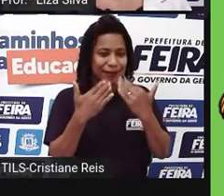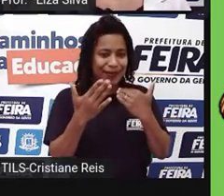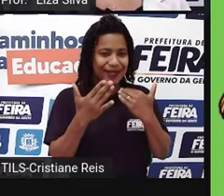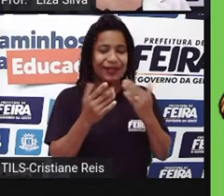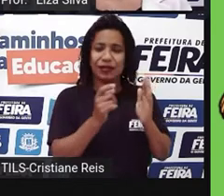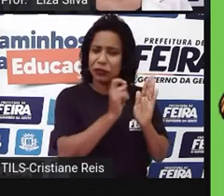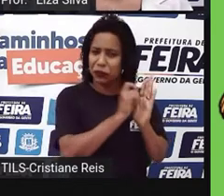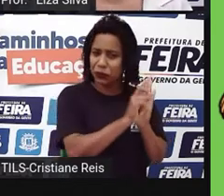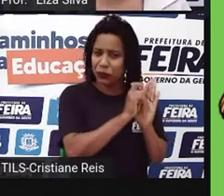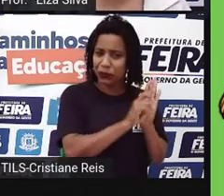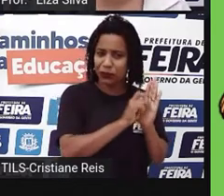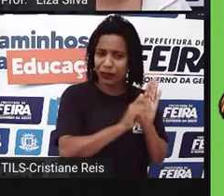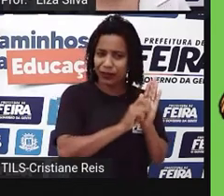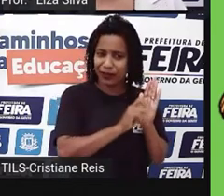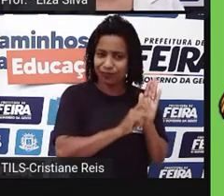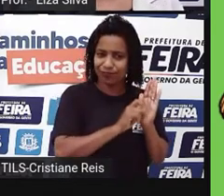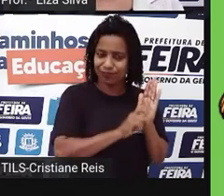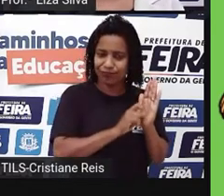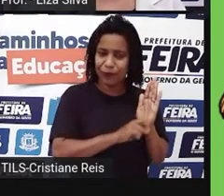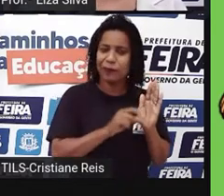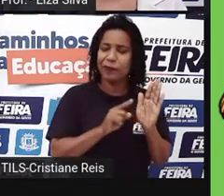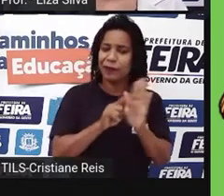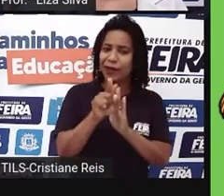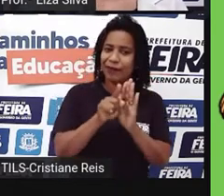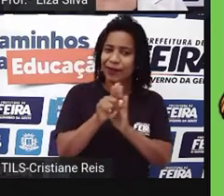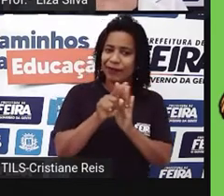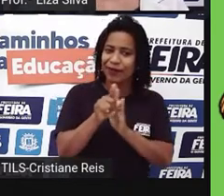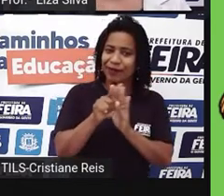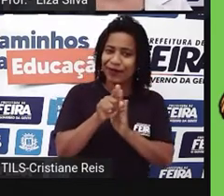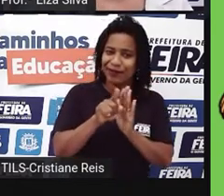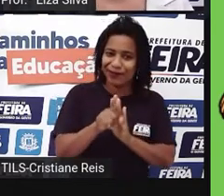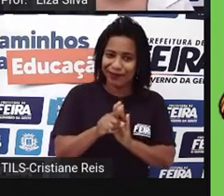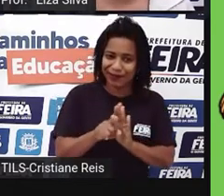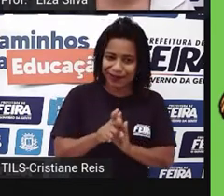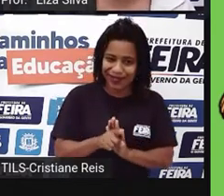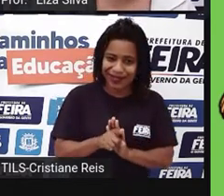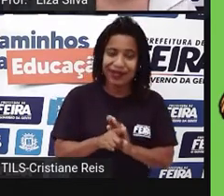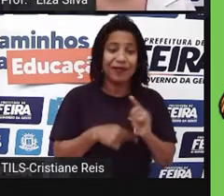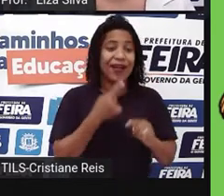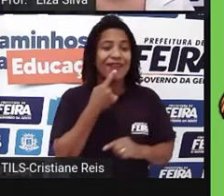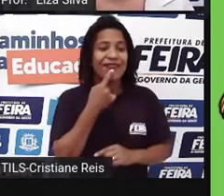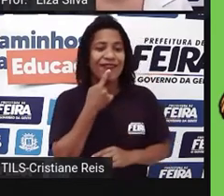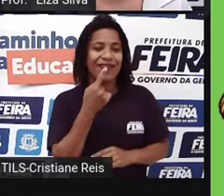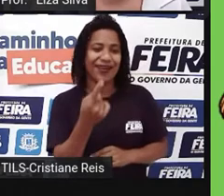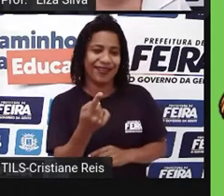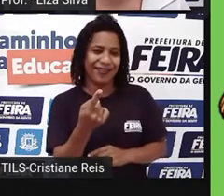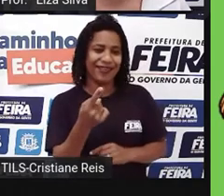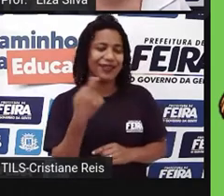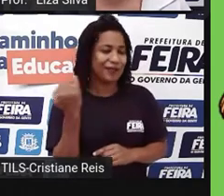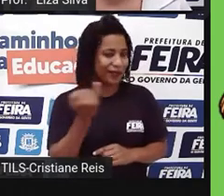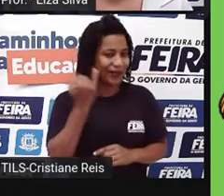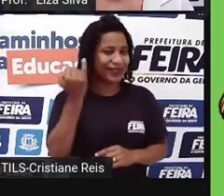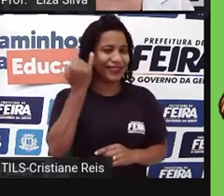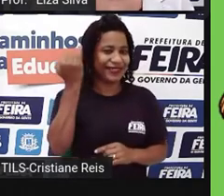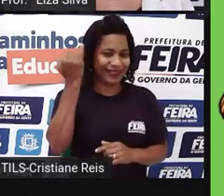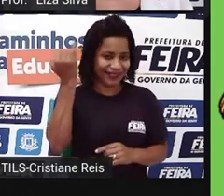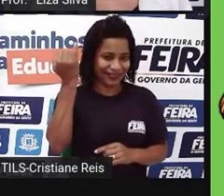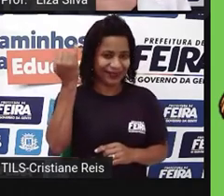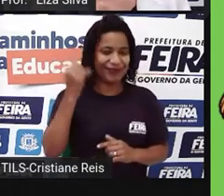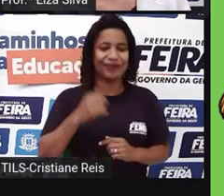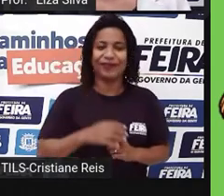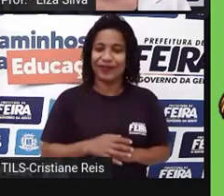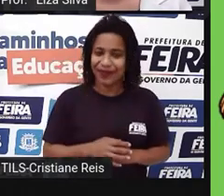uma espécie de roteiro com perguntas, que você vai fazer para esta ou para estas pessoas. E